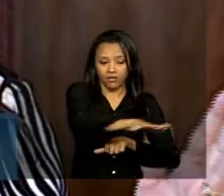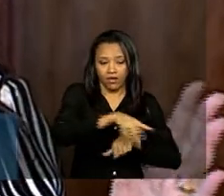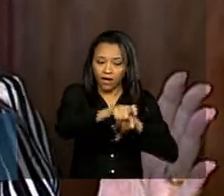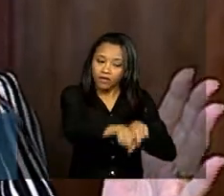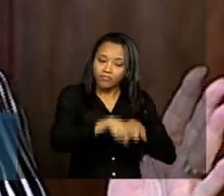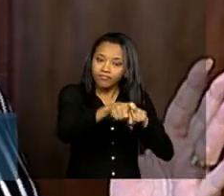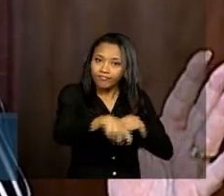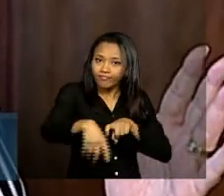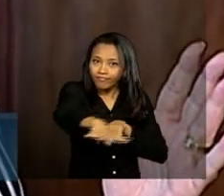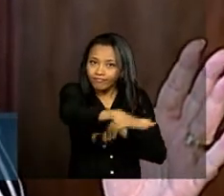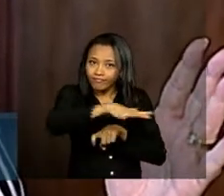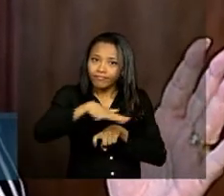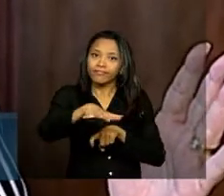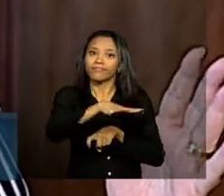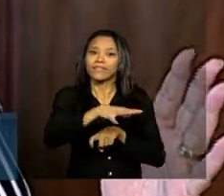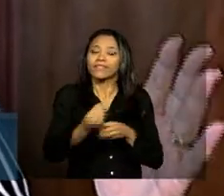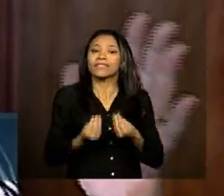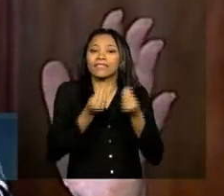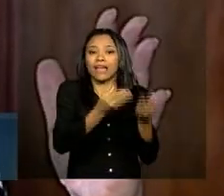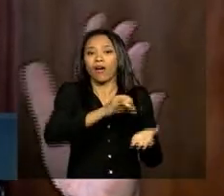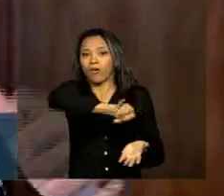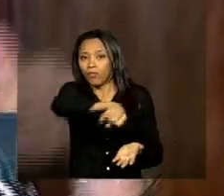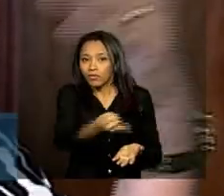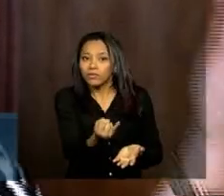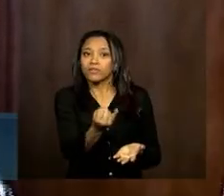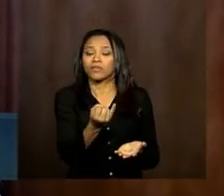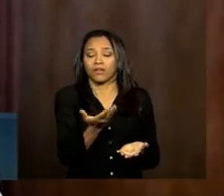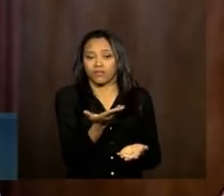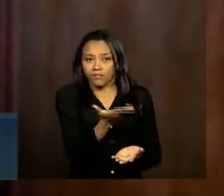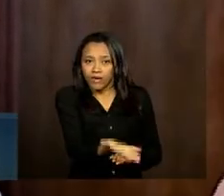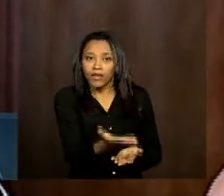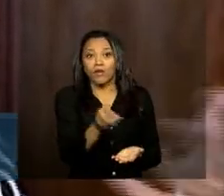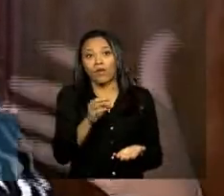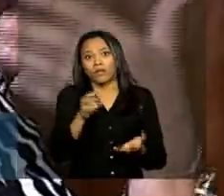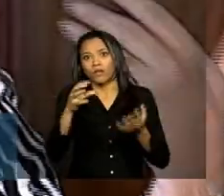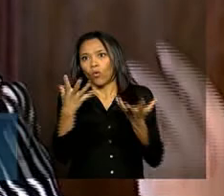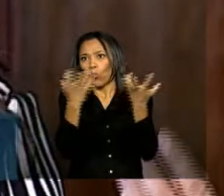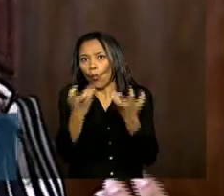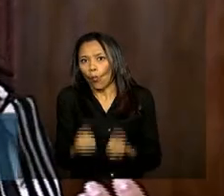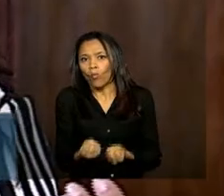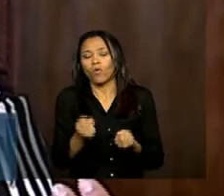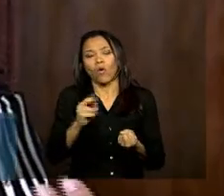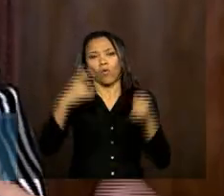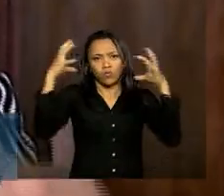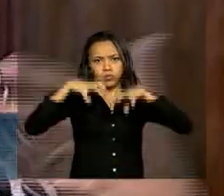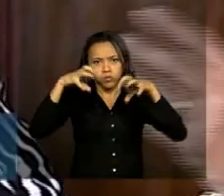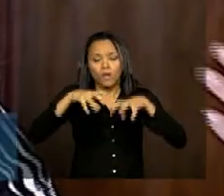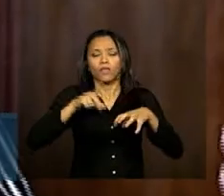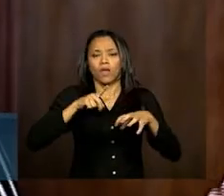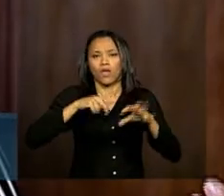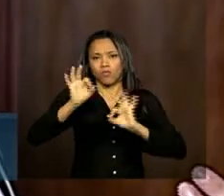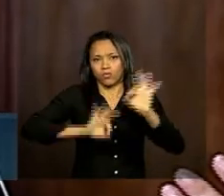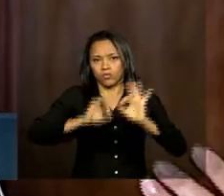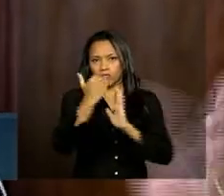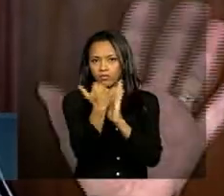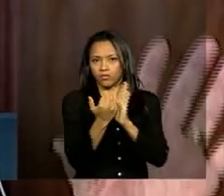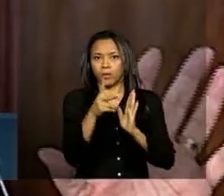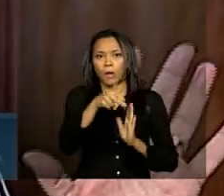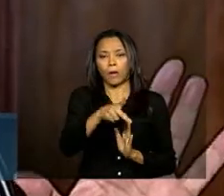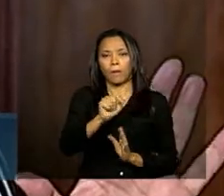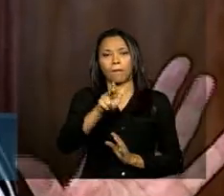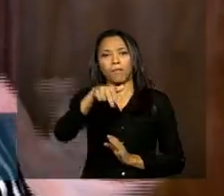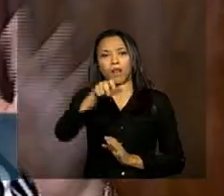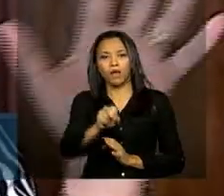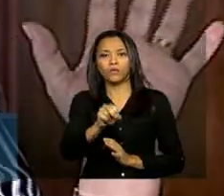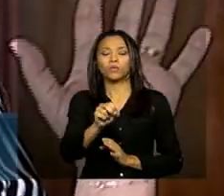em oportunidades de muita seca ou excesso de chuva nós temos um plano safra para atender a